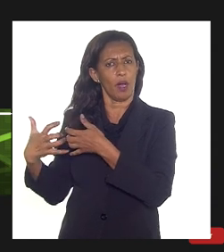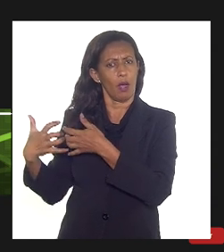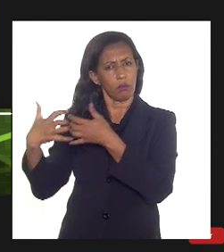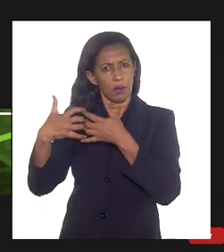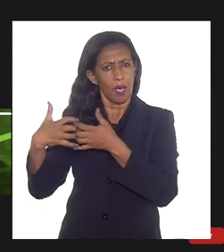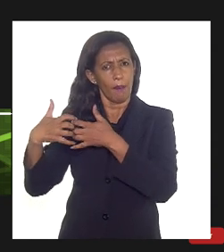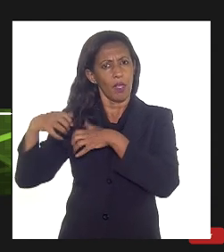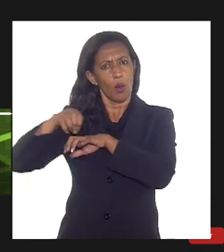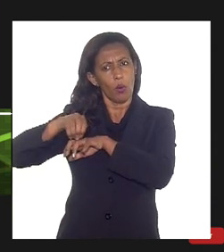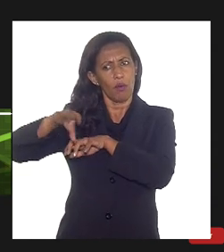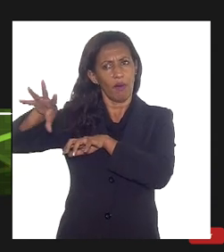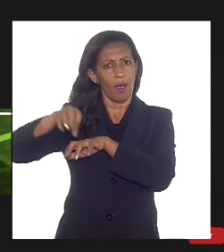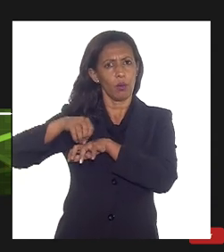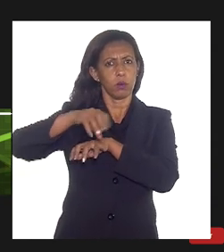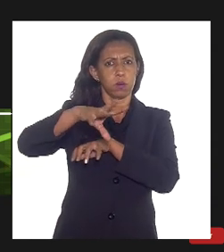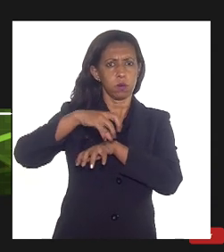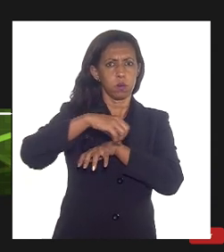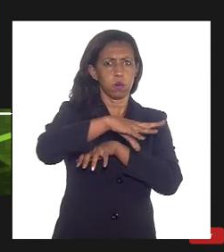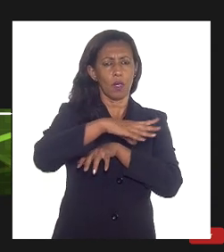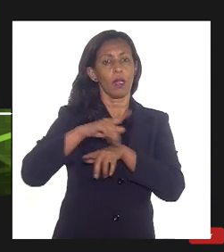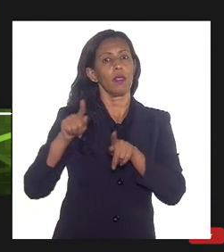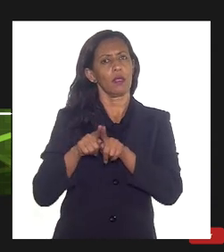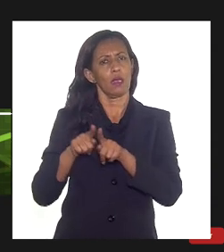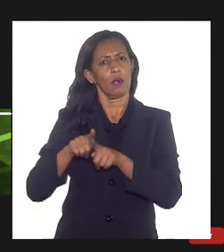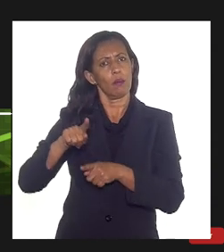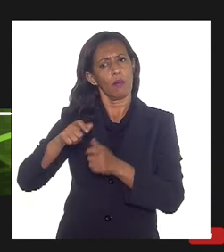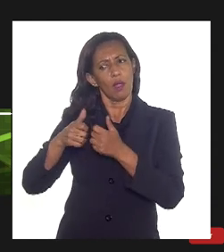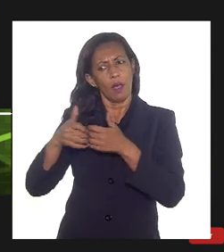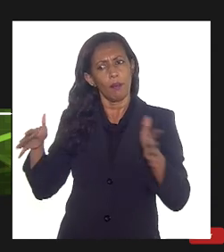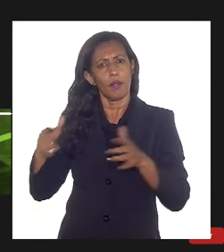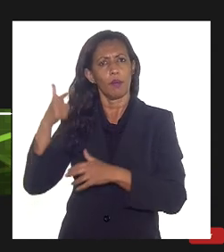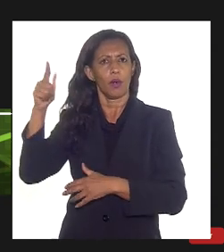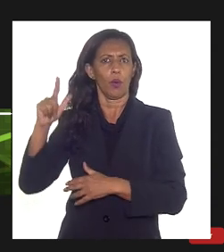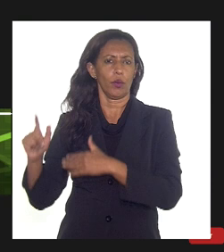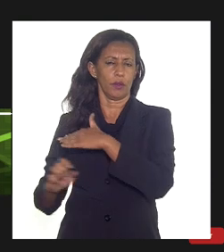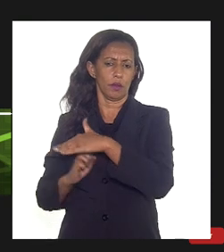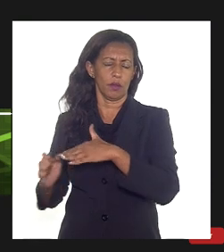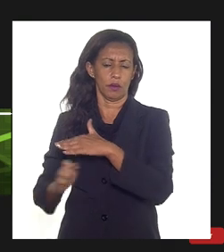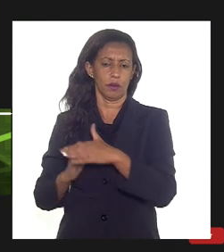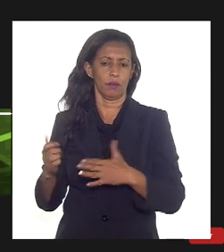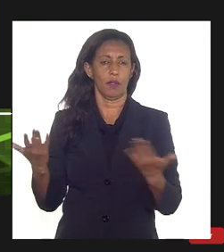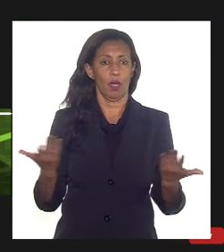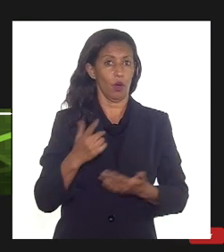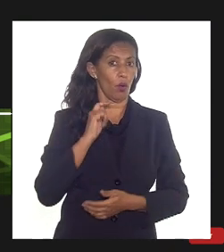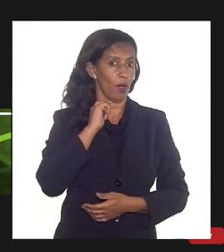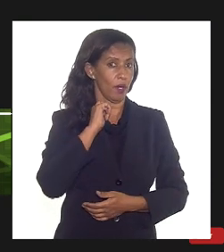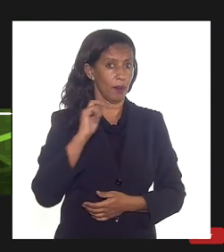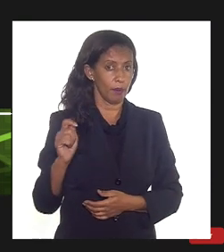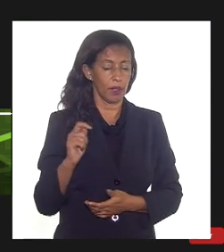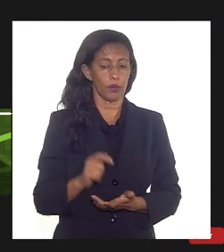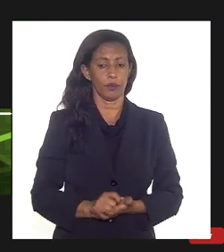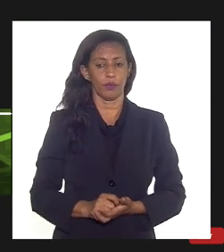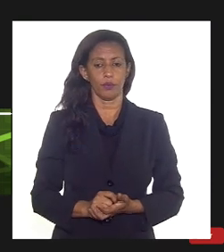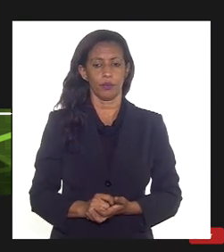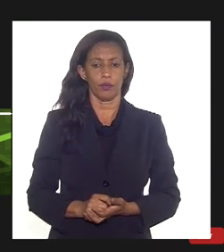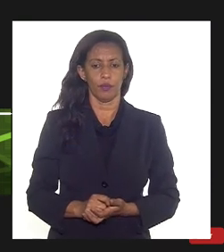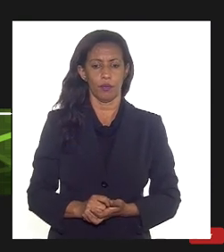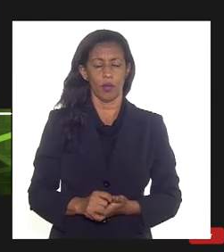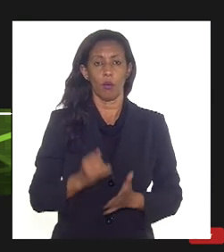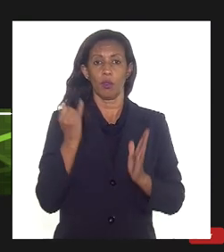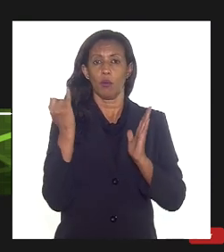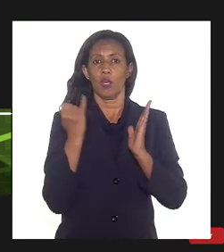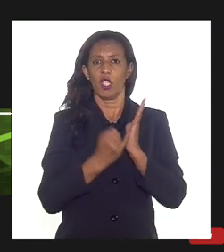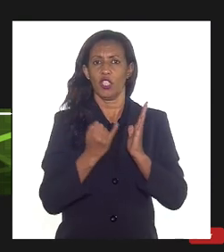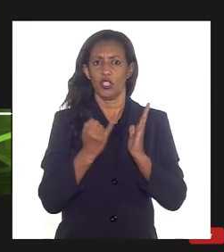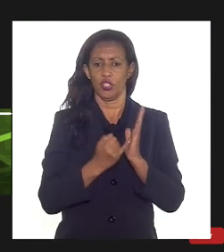oferecerem capacidade também a outras empresas e agora em abril uma segunda tentativa nós publicamos um edital